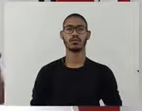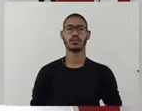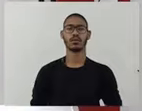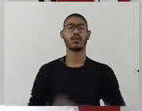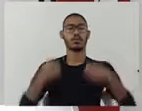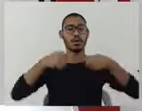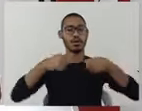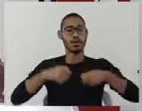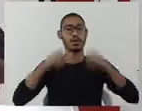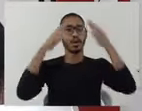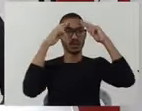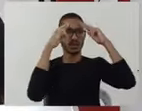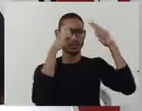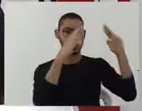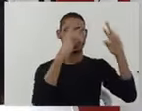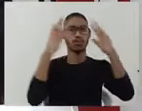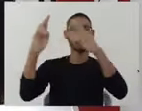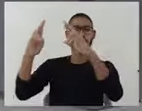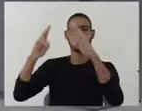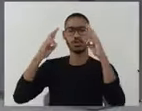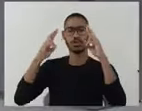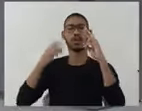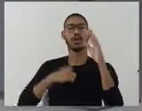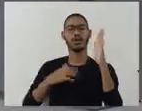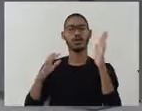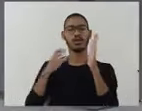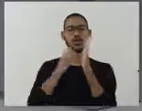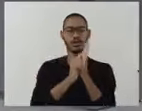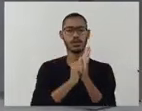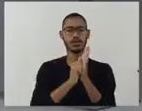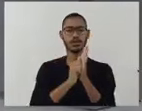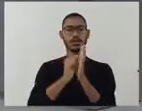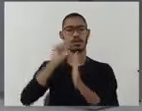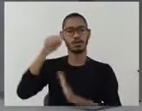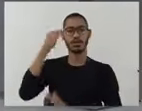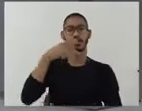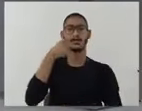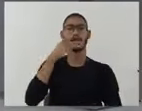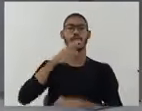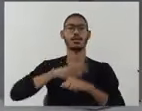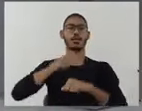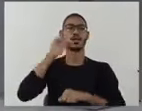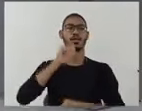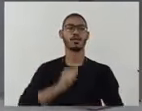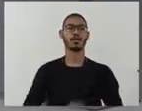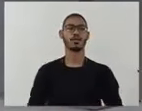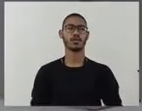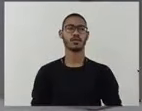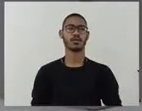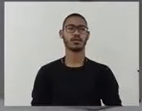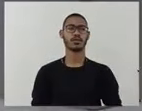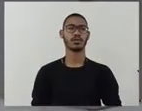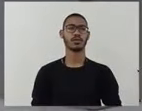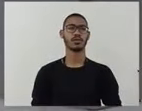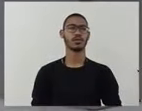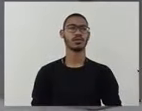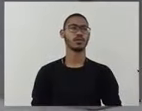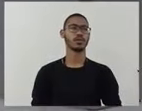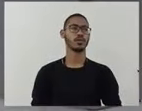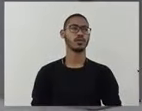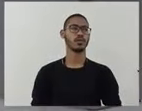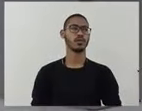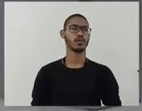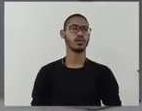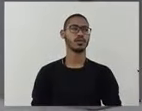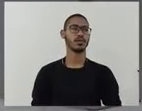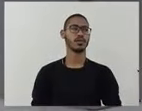respeitando o outro. E me inscreve para o grande expediente. Continua franqueada a palavra aos senhores vereadores. Com a